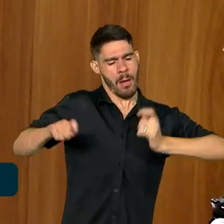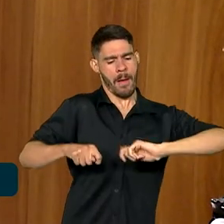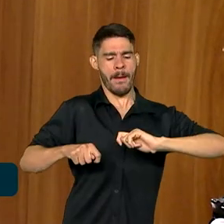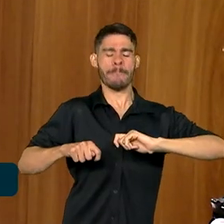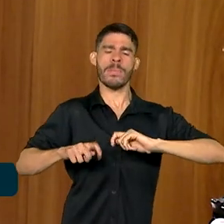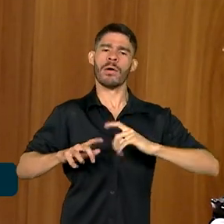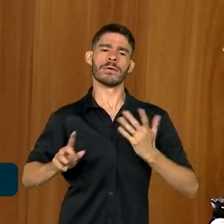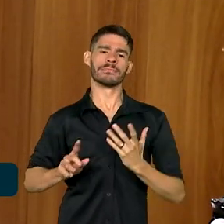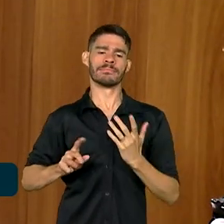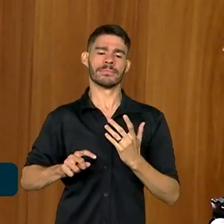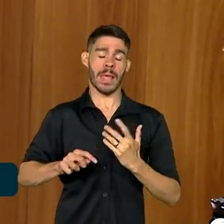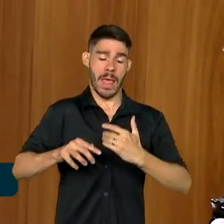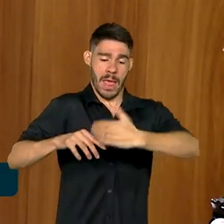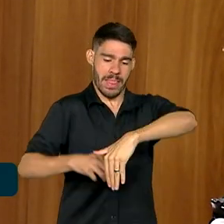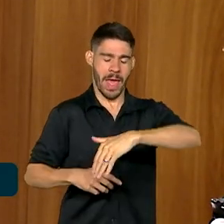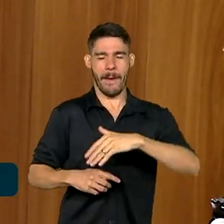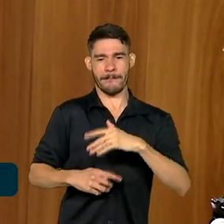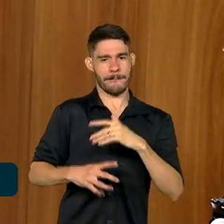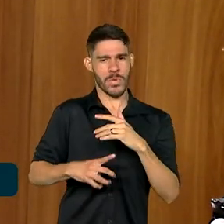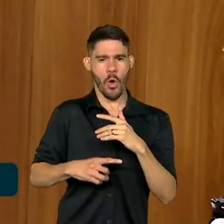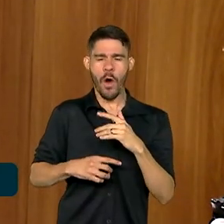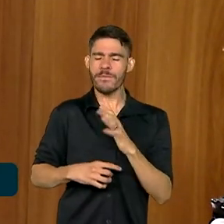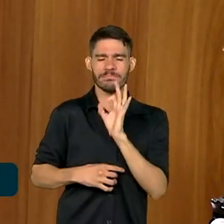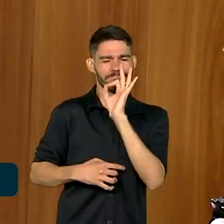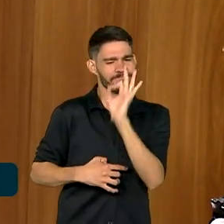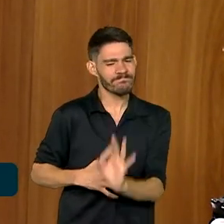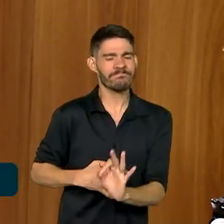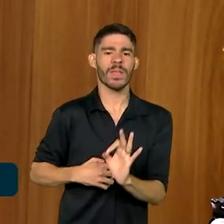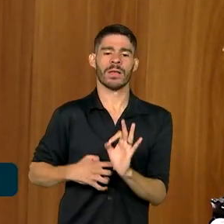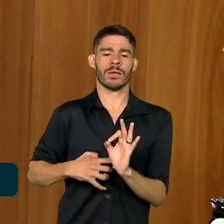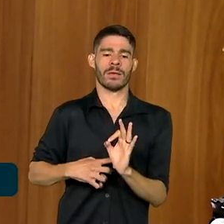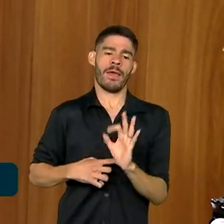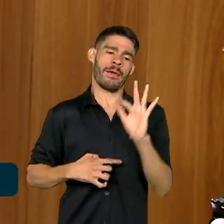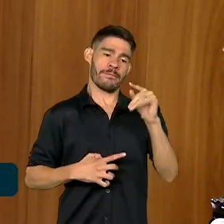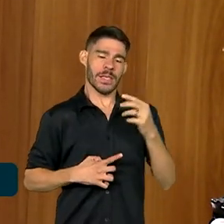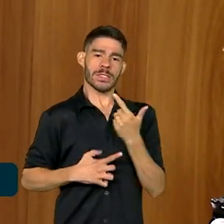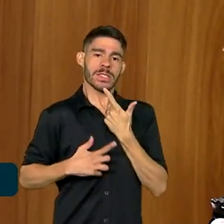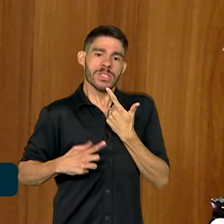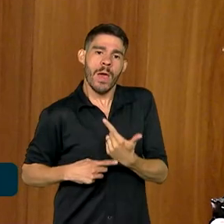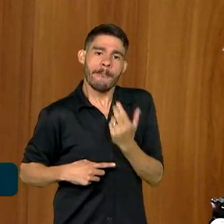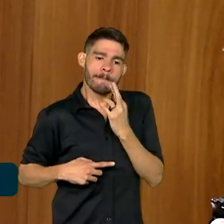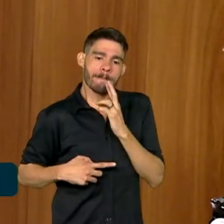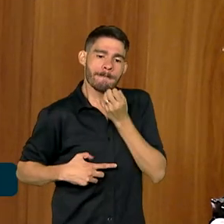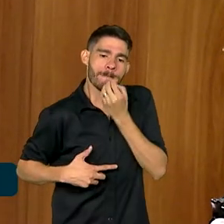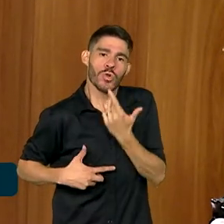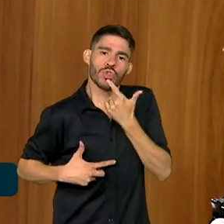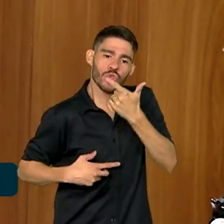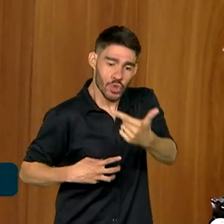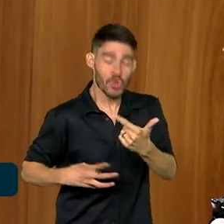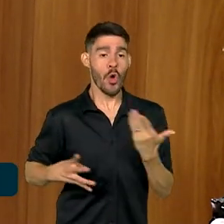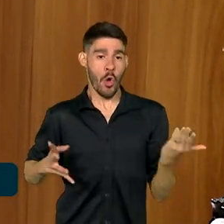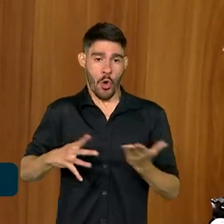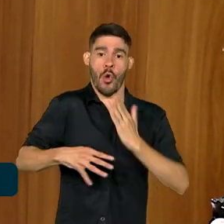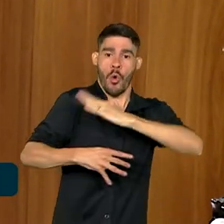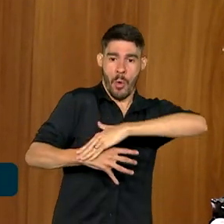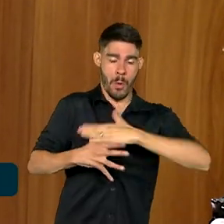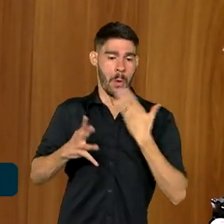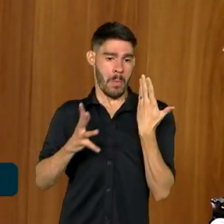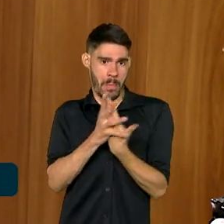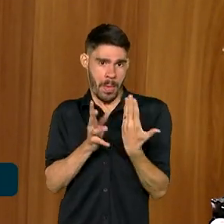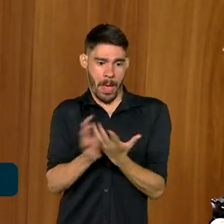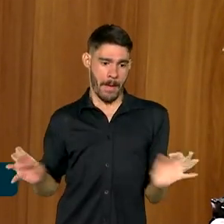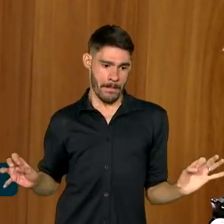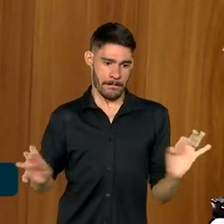na prova, fazer o seu melhor. E eu termino aqui desejando boa sorte a todos, agora é hora de estudar. Terminaram as